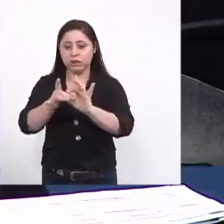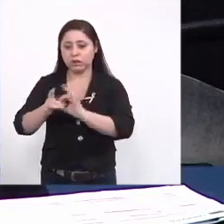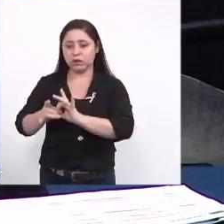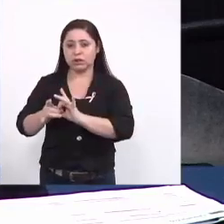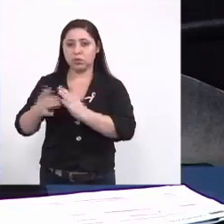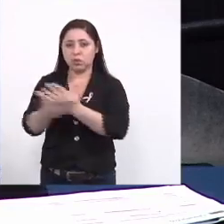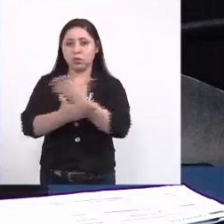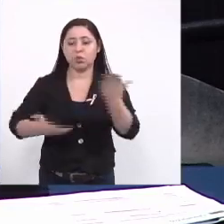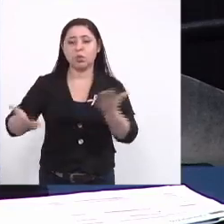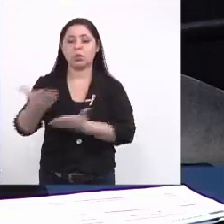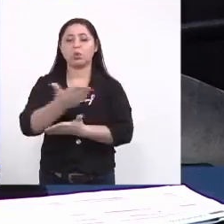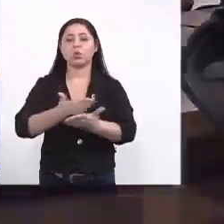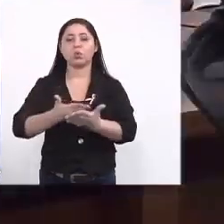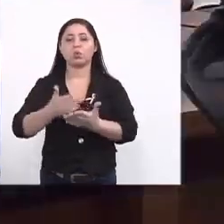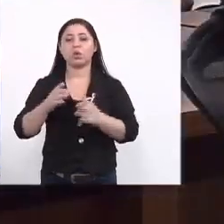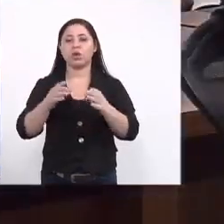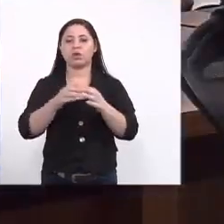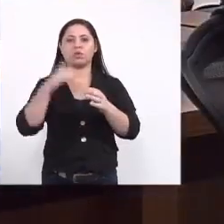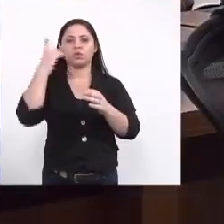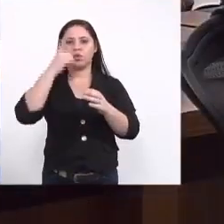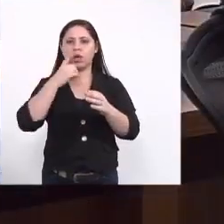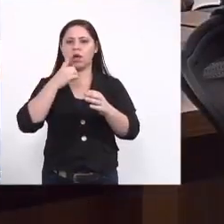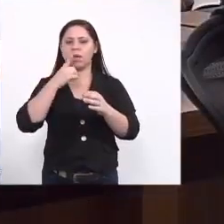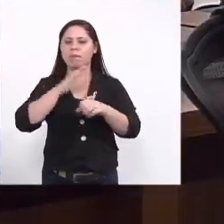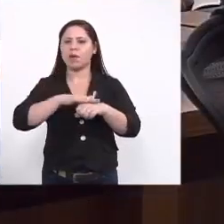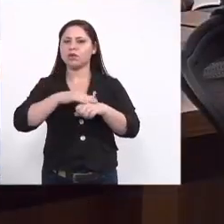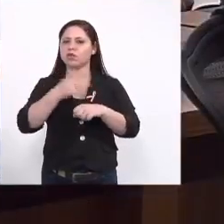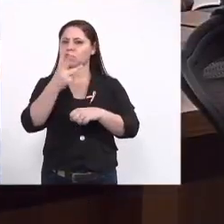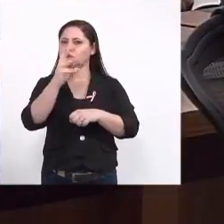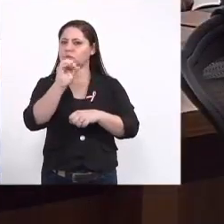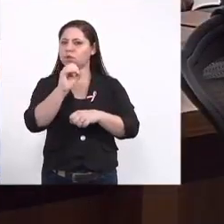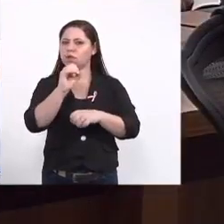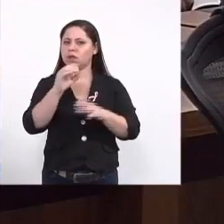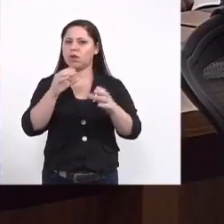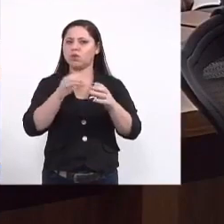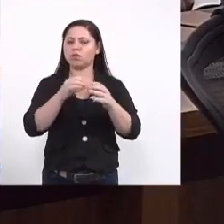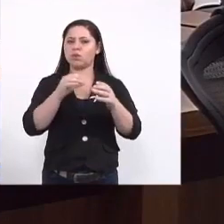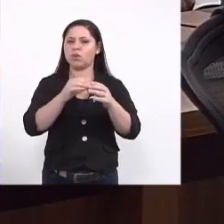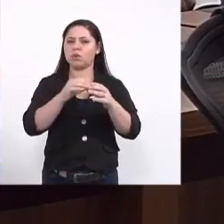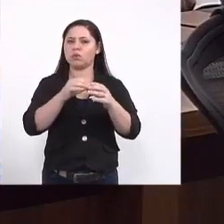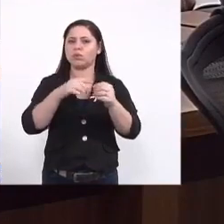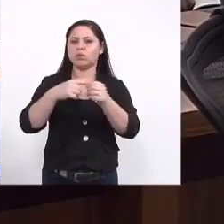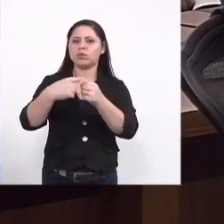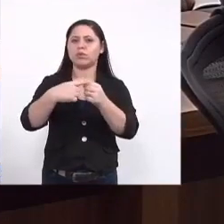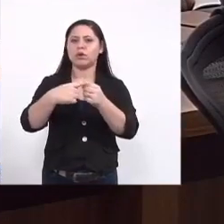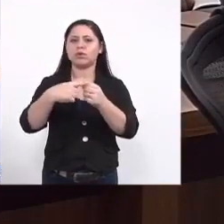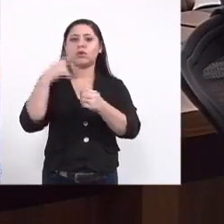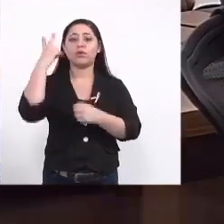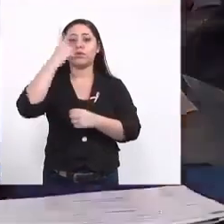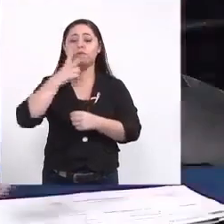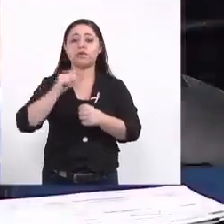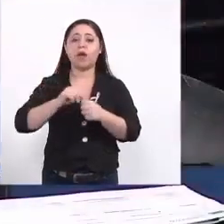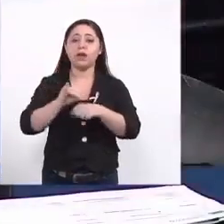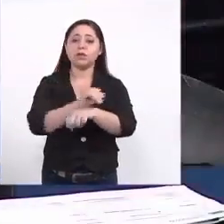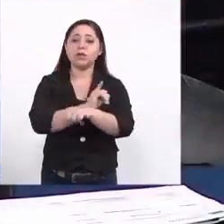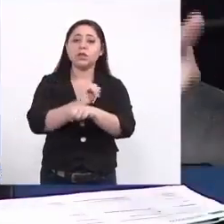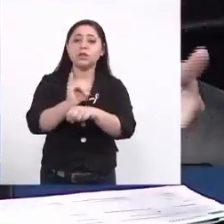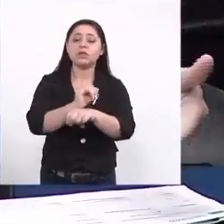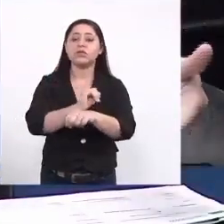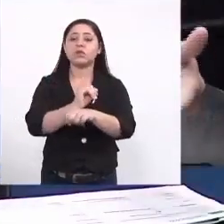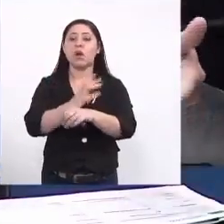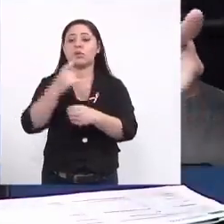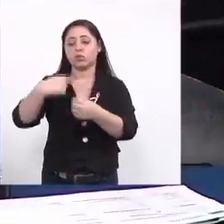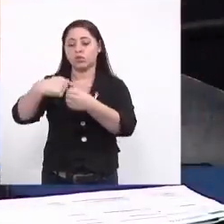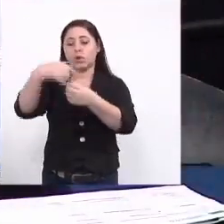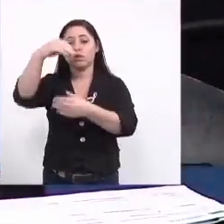parlamentar do idoso são mais de 30 frentes municipais que esse vereador ele faz as ações lá